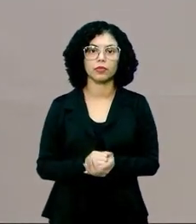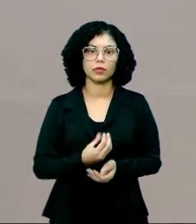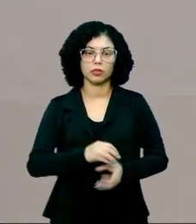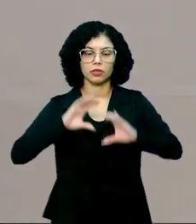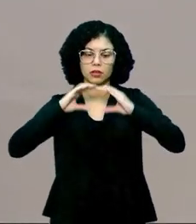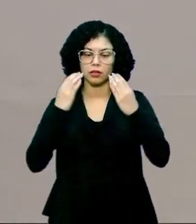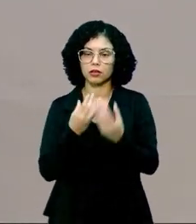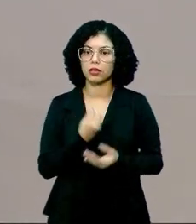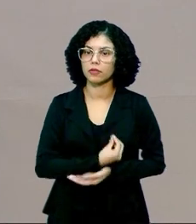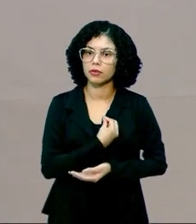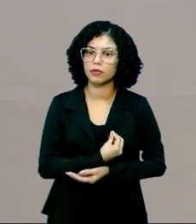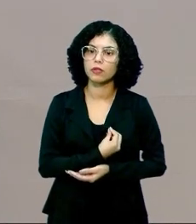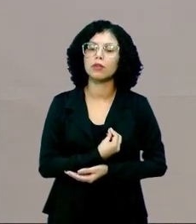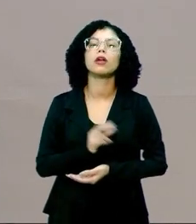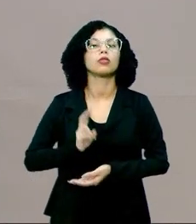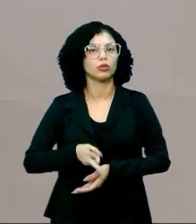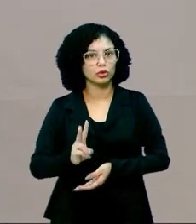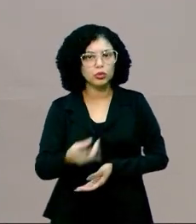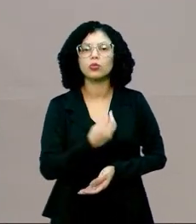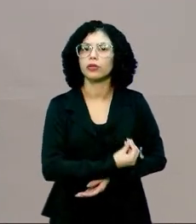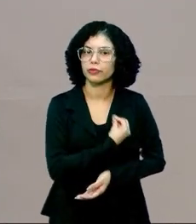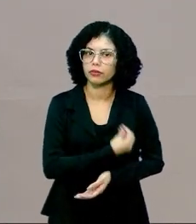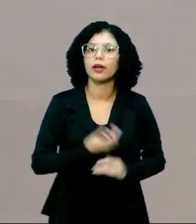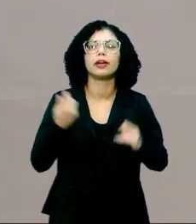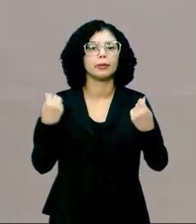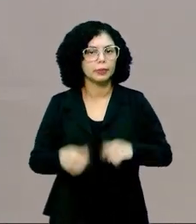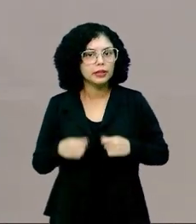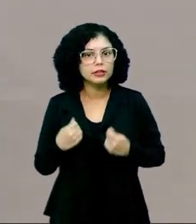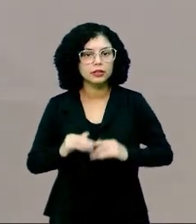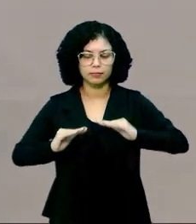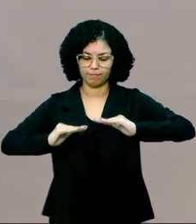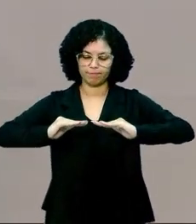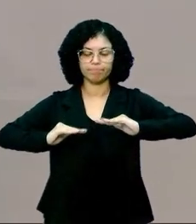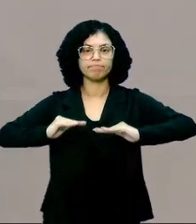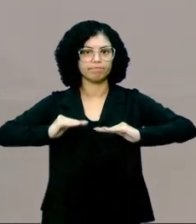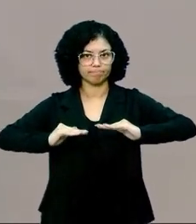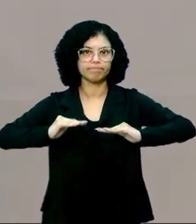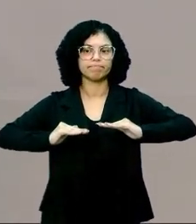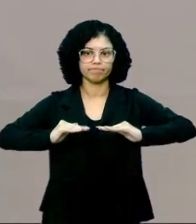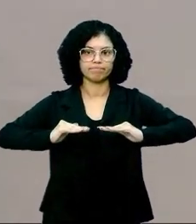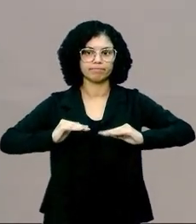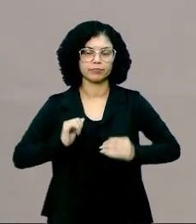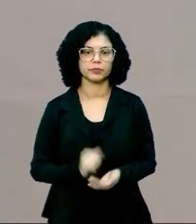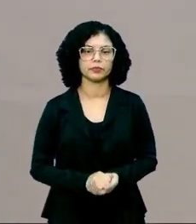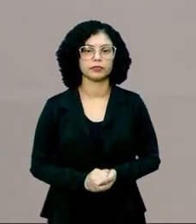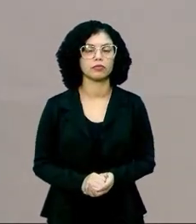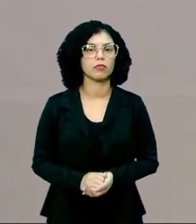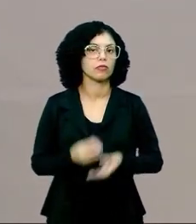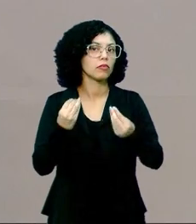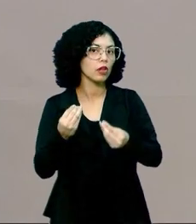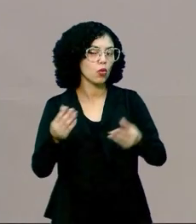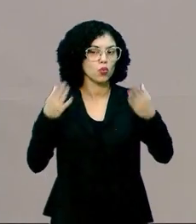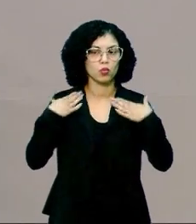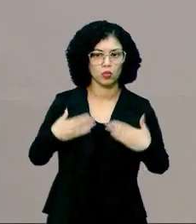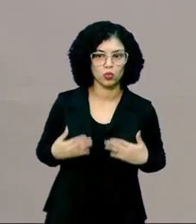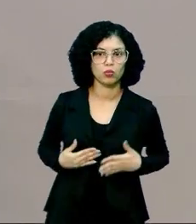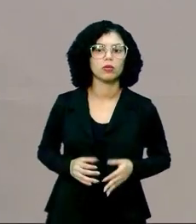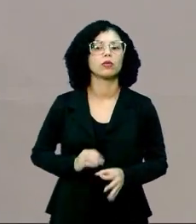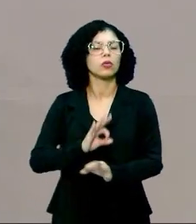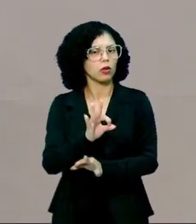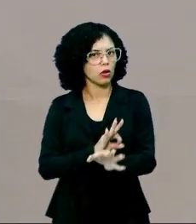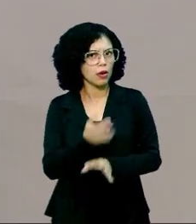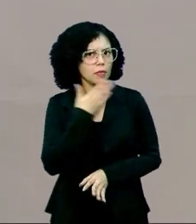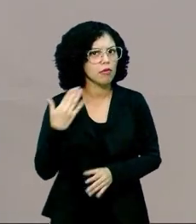se manter vivo, ele tem que estar em equilíbrio, tá certo? Para que o seu corpo funcione